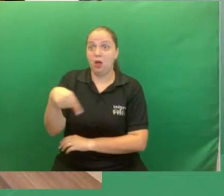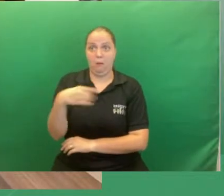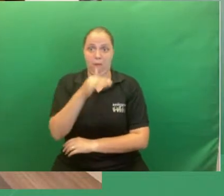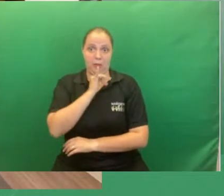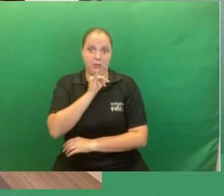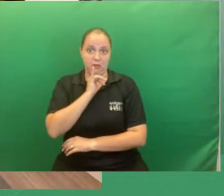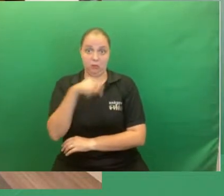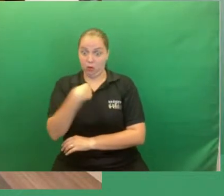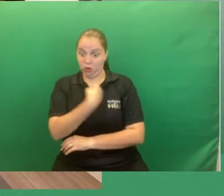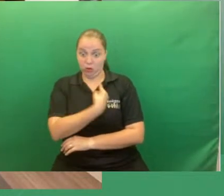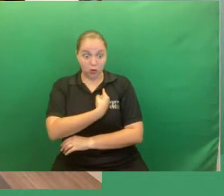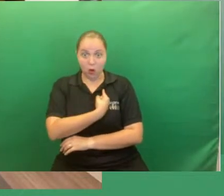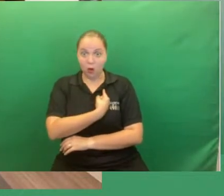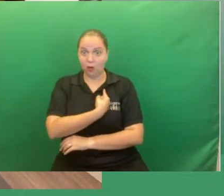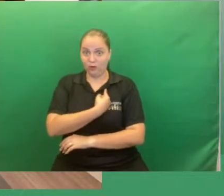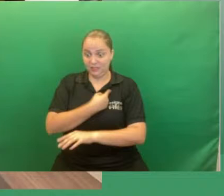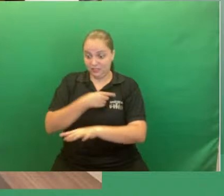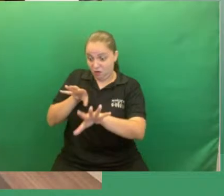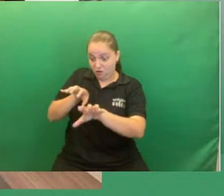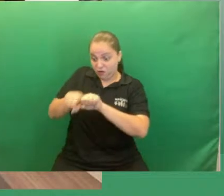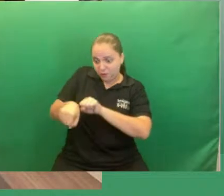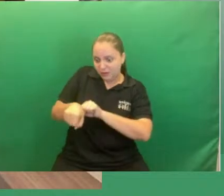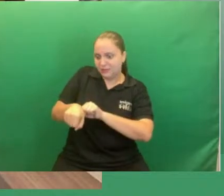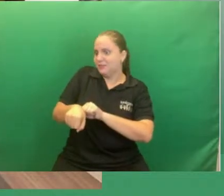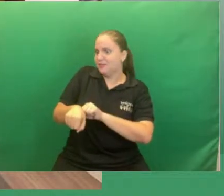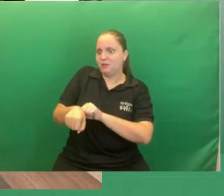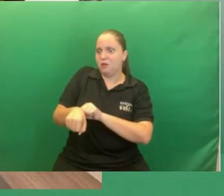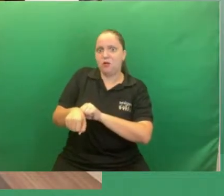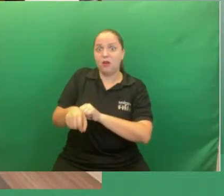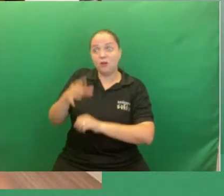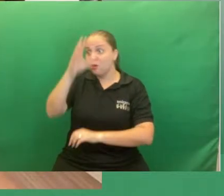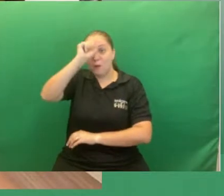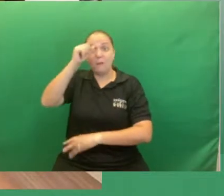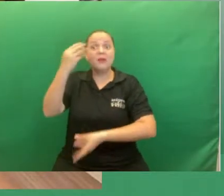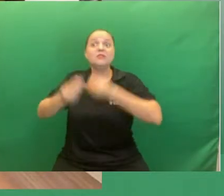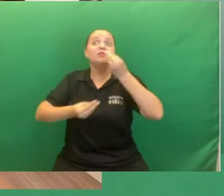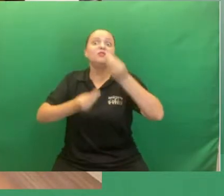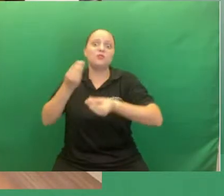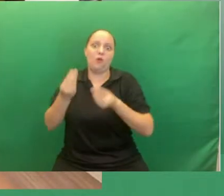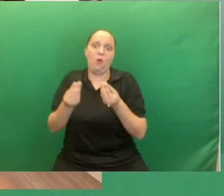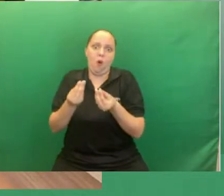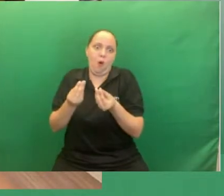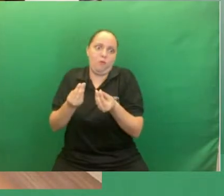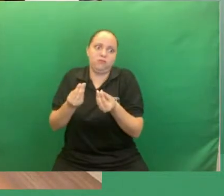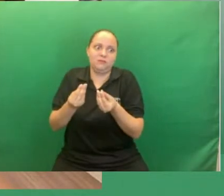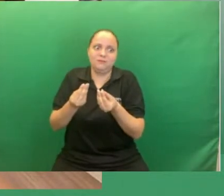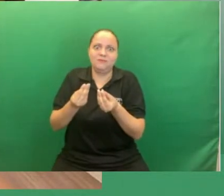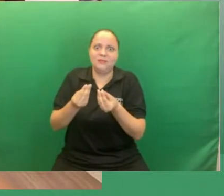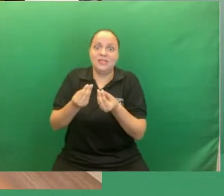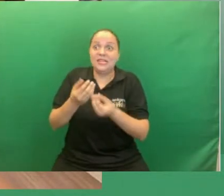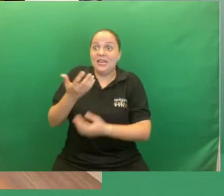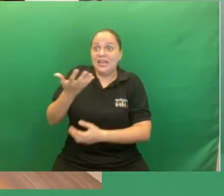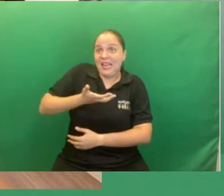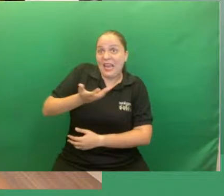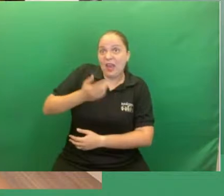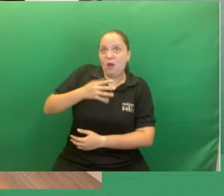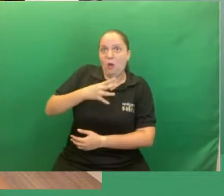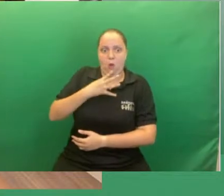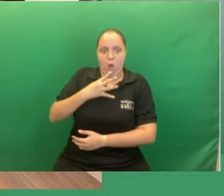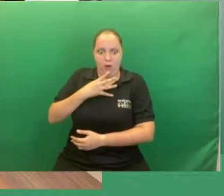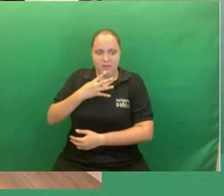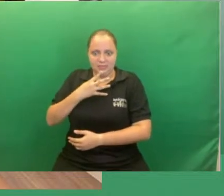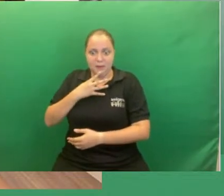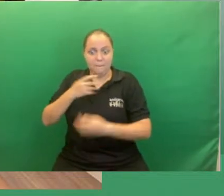na nossa formação inicial, a gente, caso queira conhecer mais o assunto, a gente vai ter que fazer uma pós